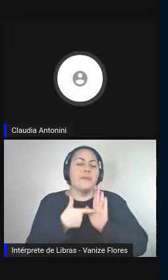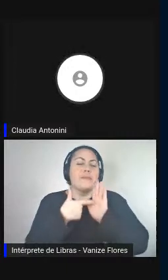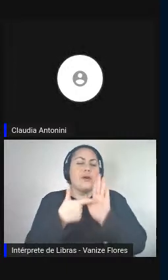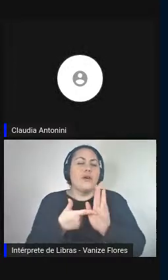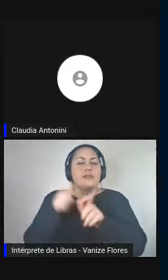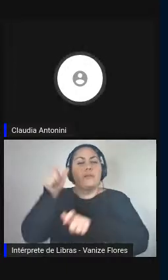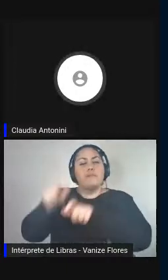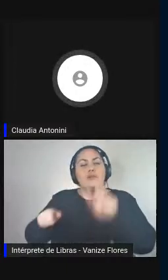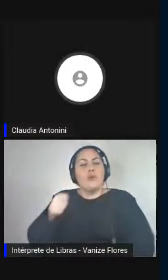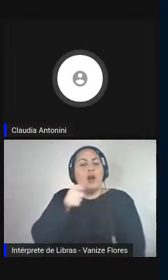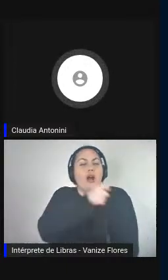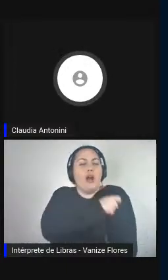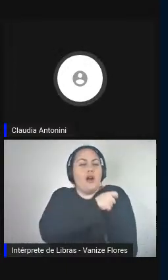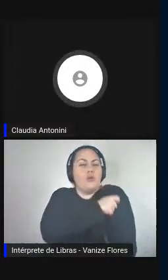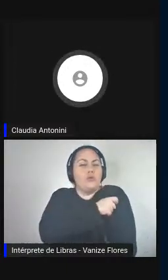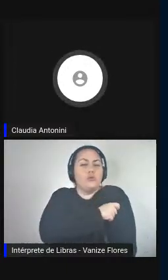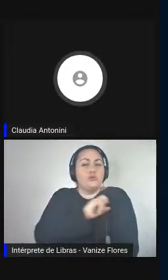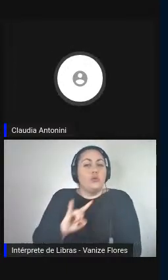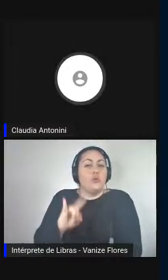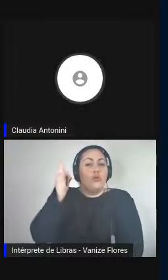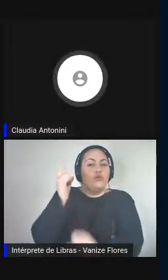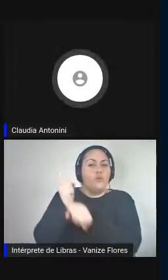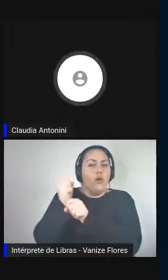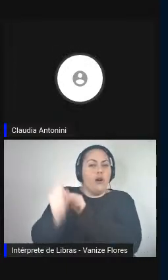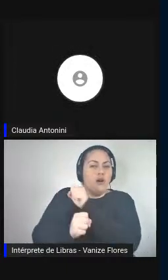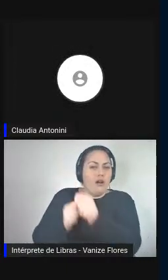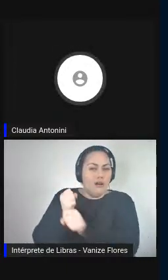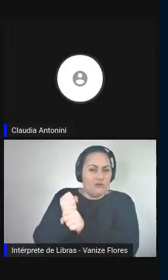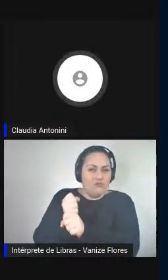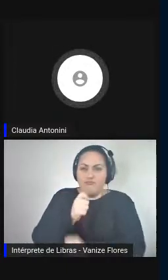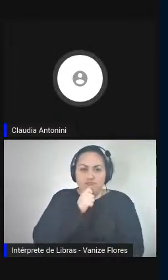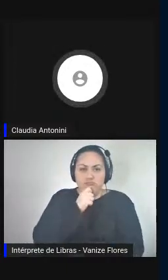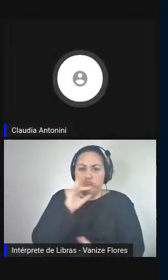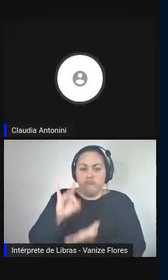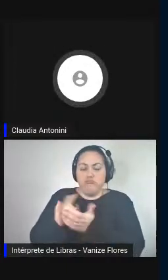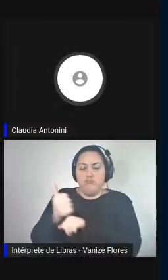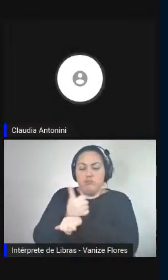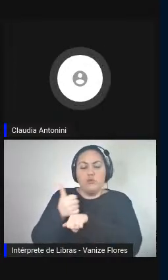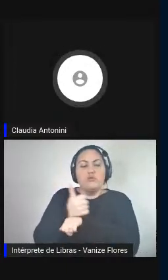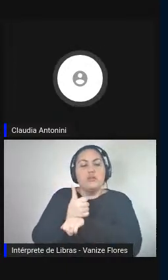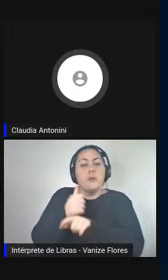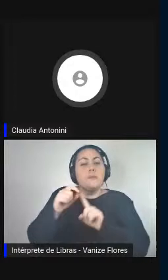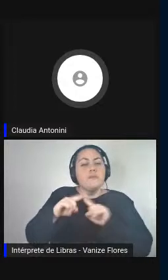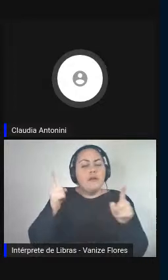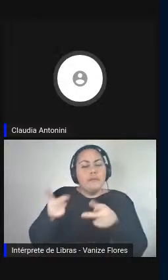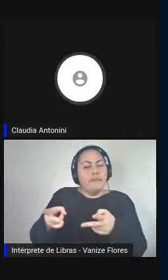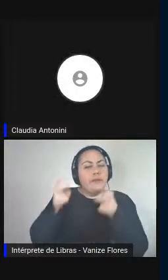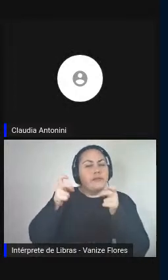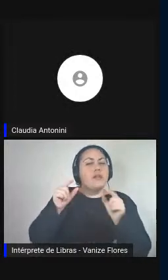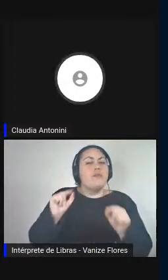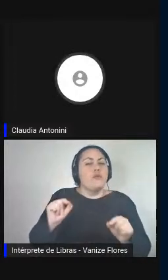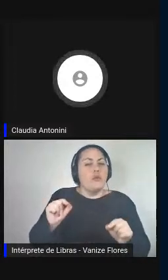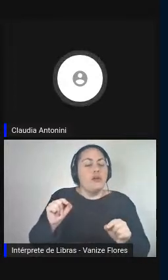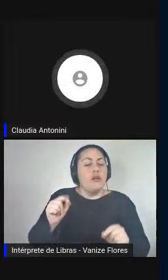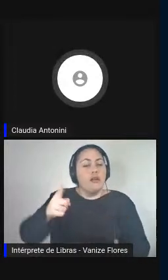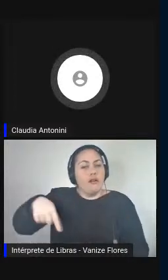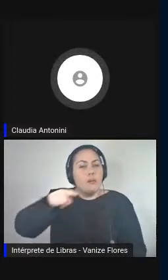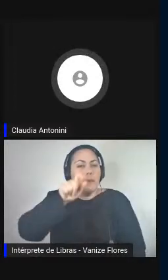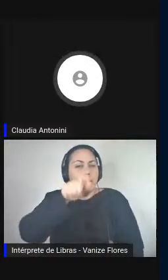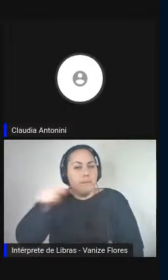ano e assim por diante, ainda não profissionais, é evidente que aumenta a